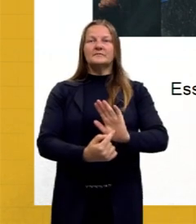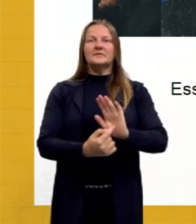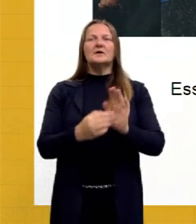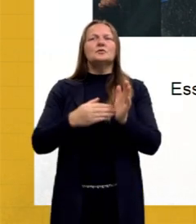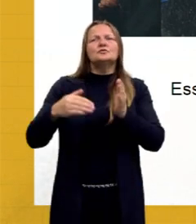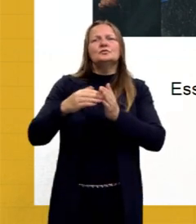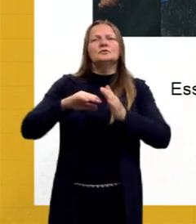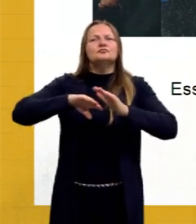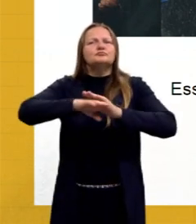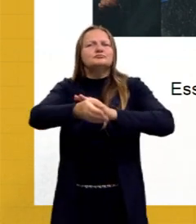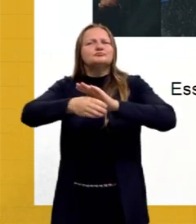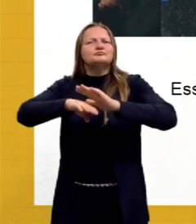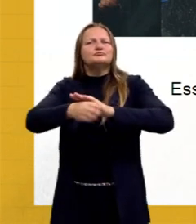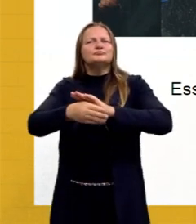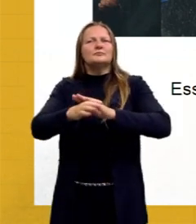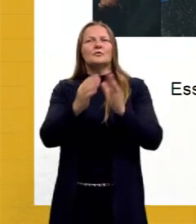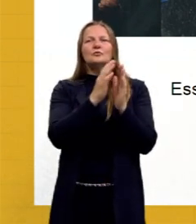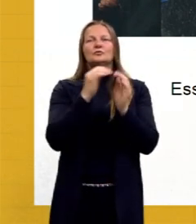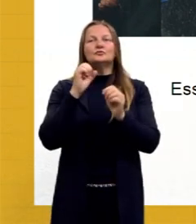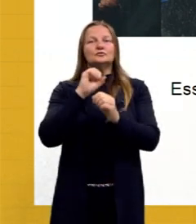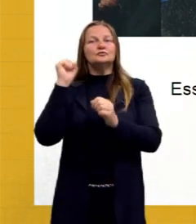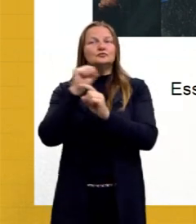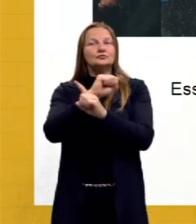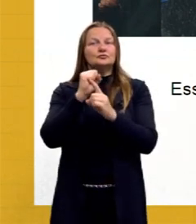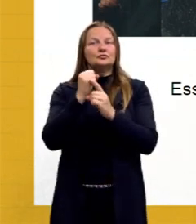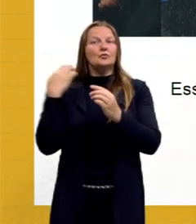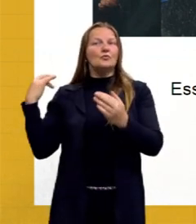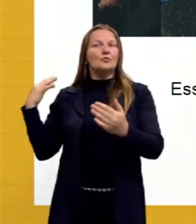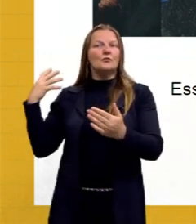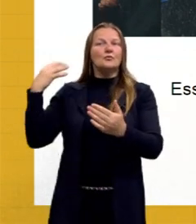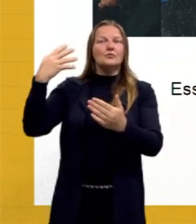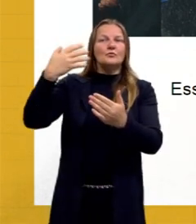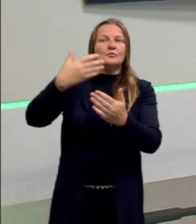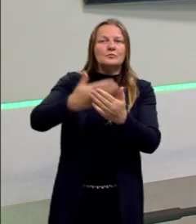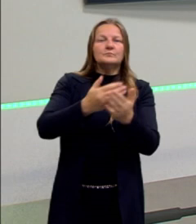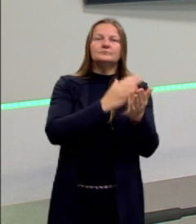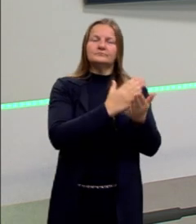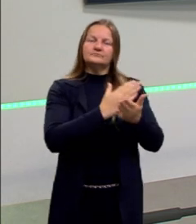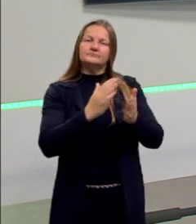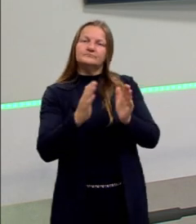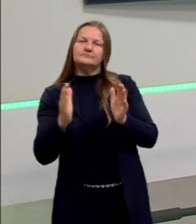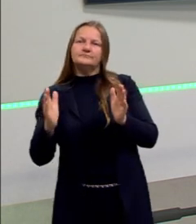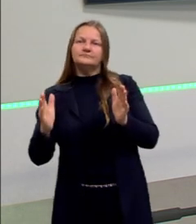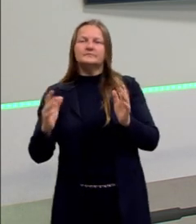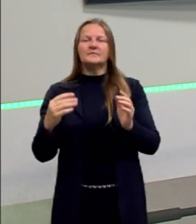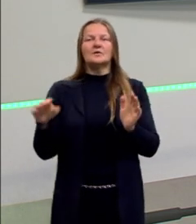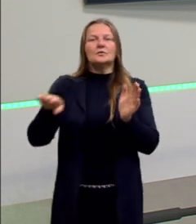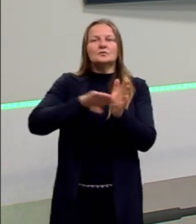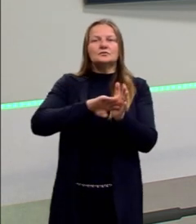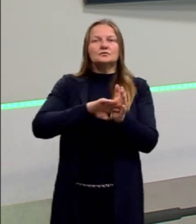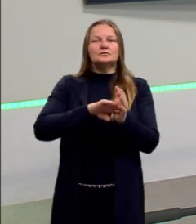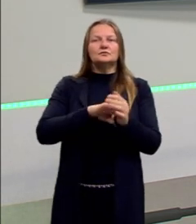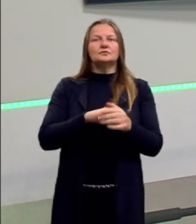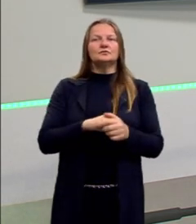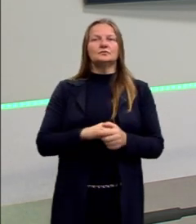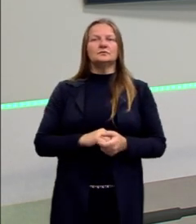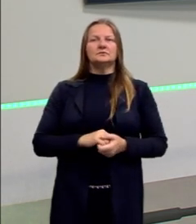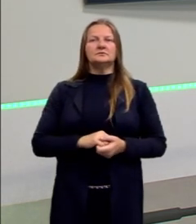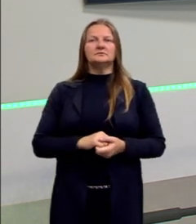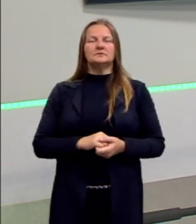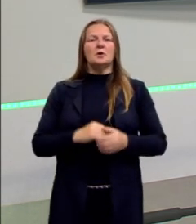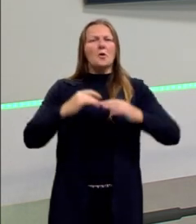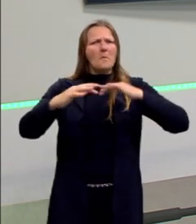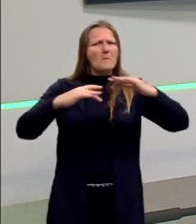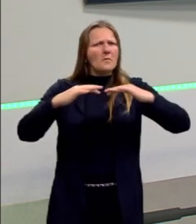essa transformação que nós tivemos durante este período, então, da chegada da Idade Contemporânea. Os